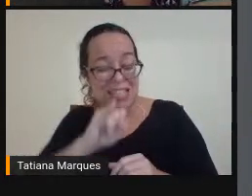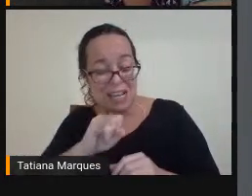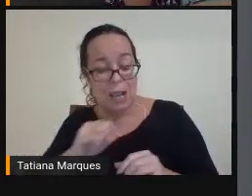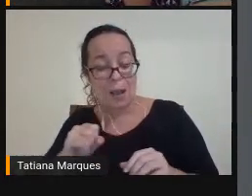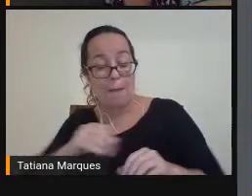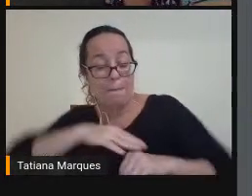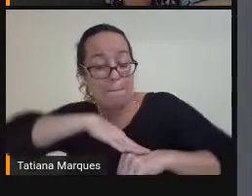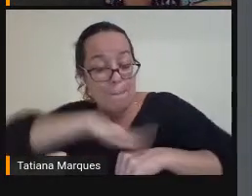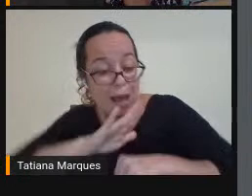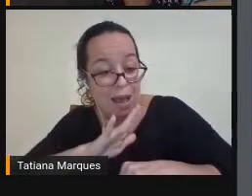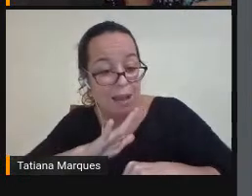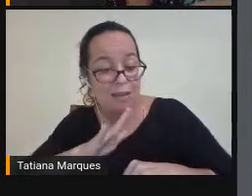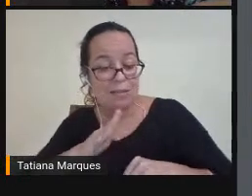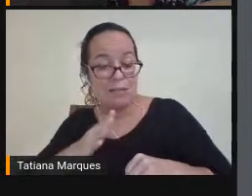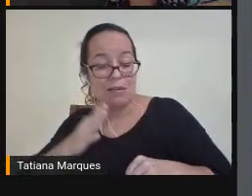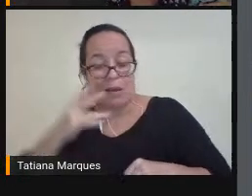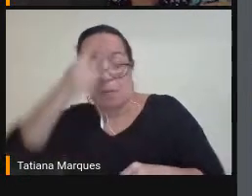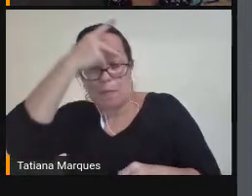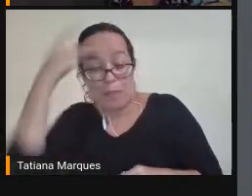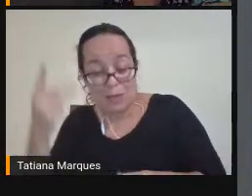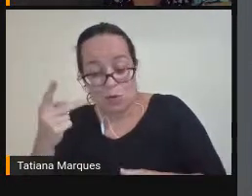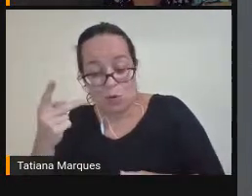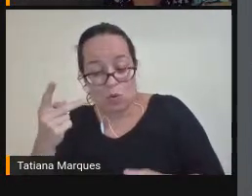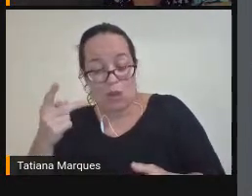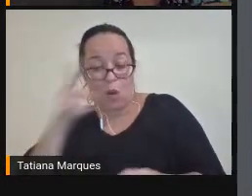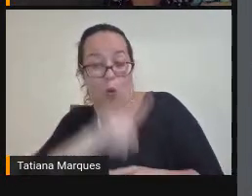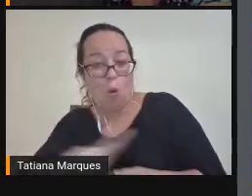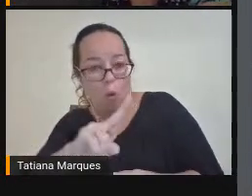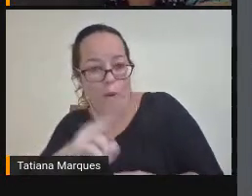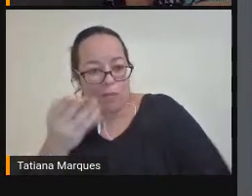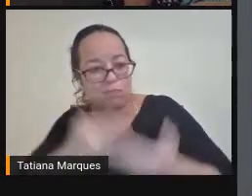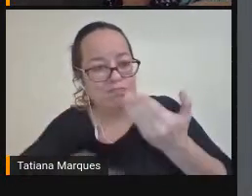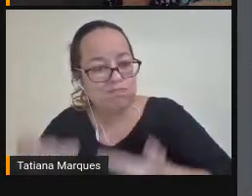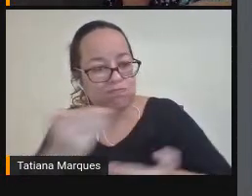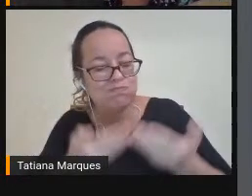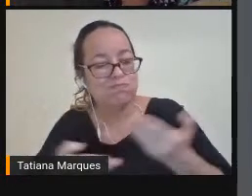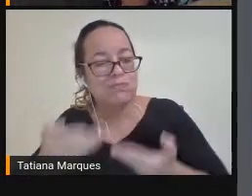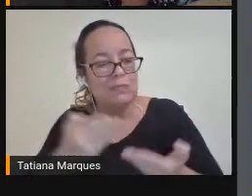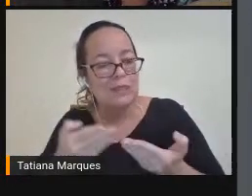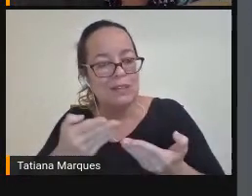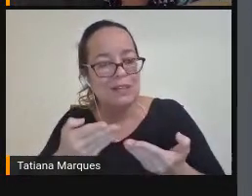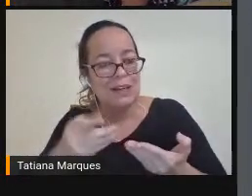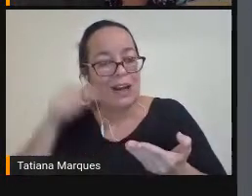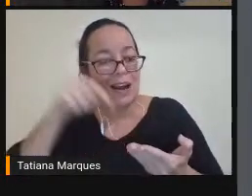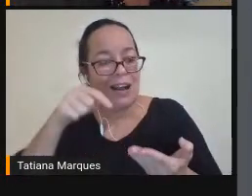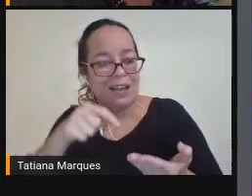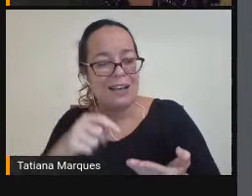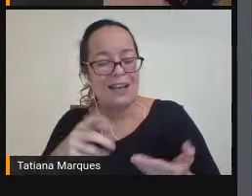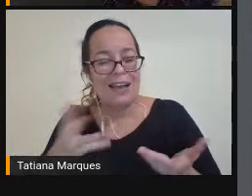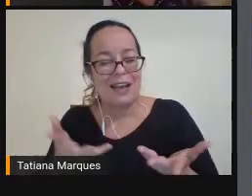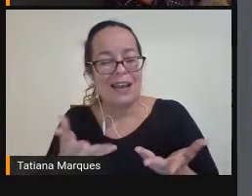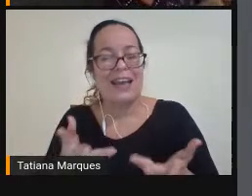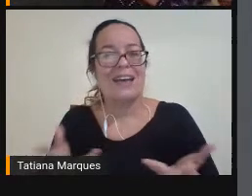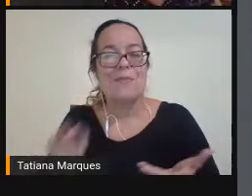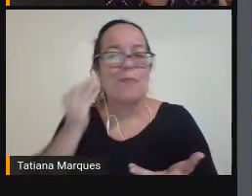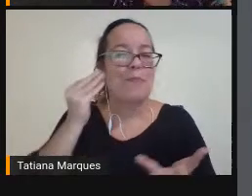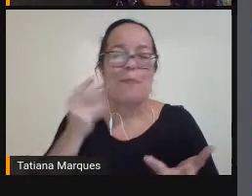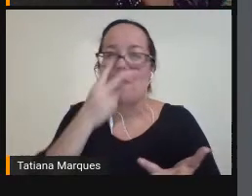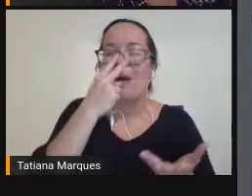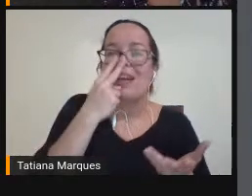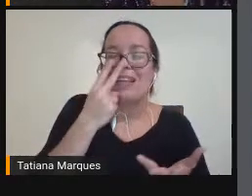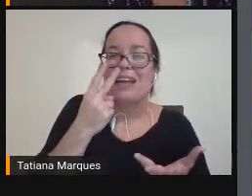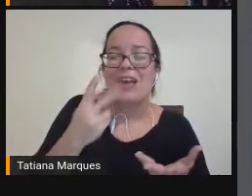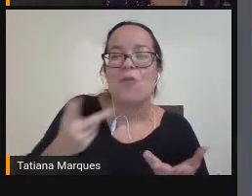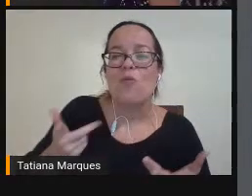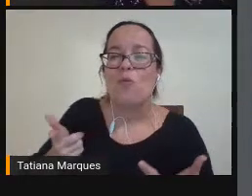Estiverem Utilizando Mais chance Eu tenho De que isso Vire Realmente Um sistema De